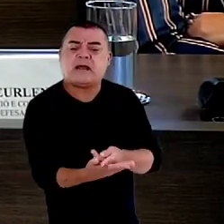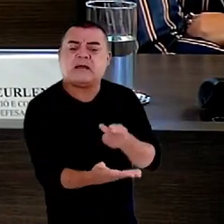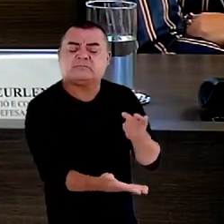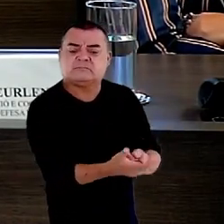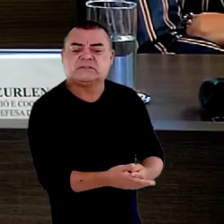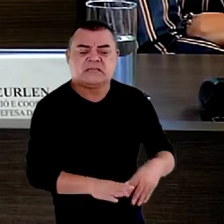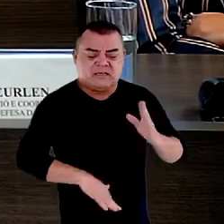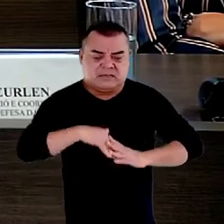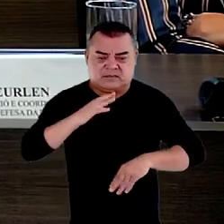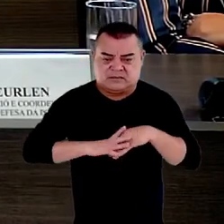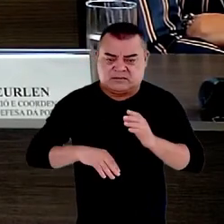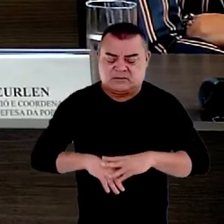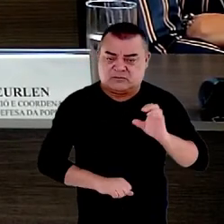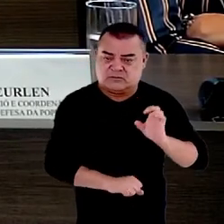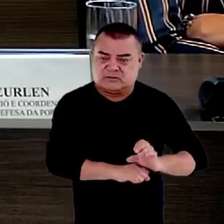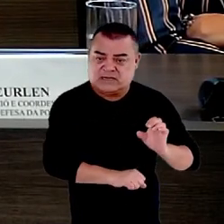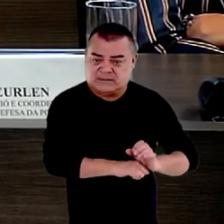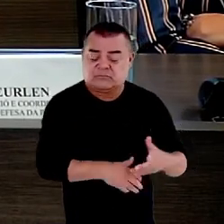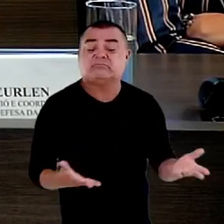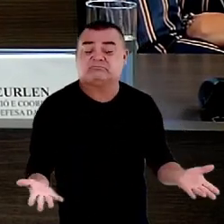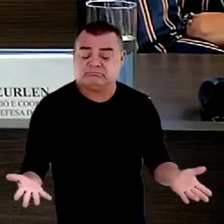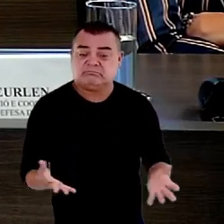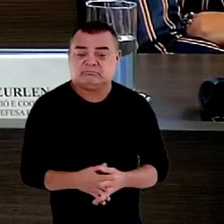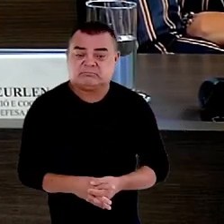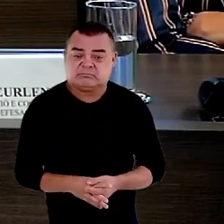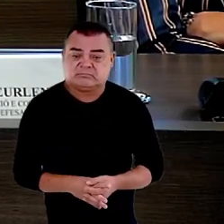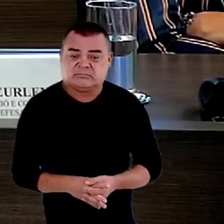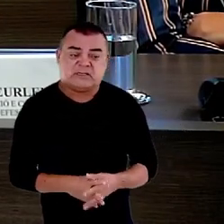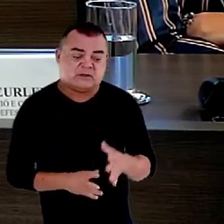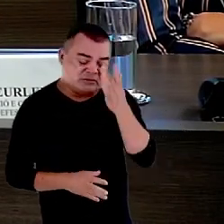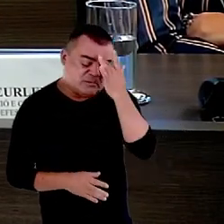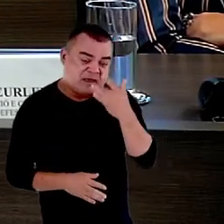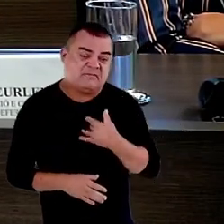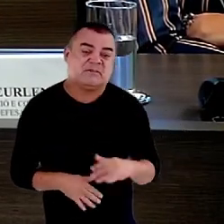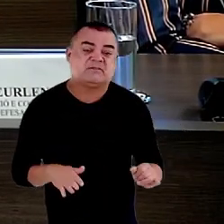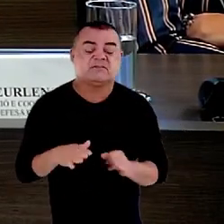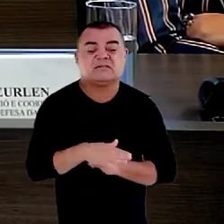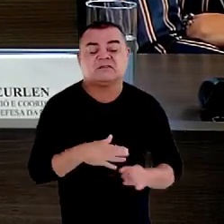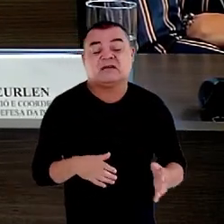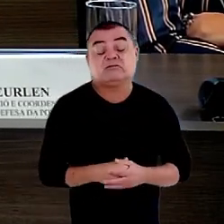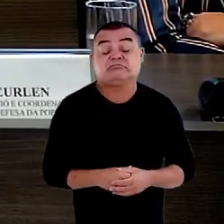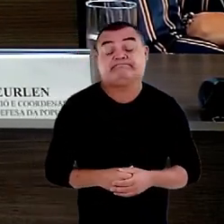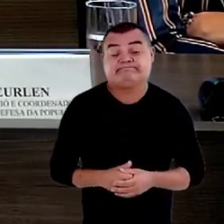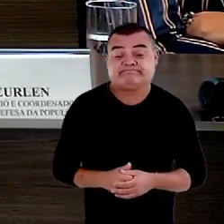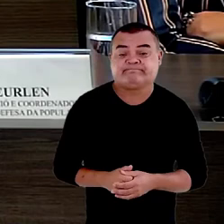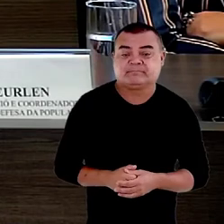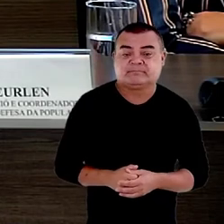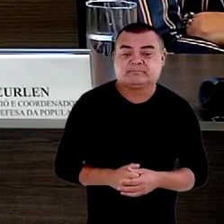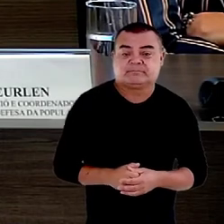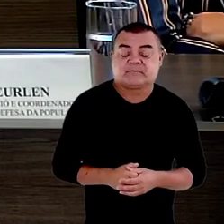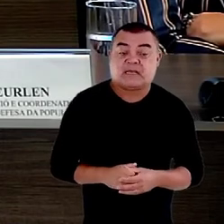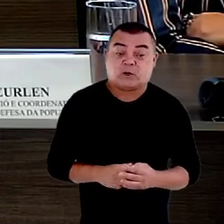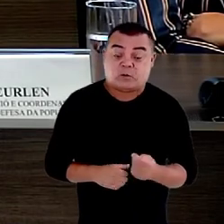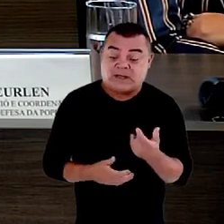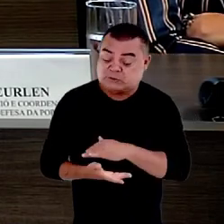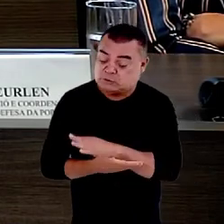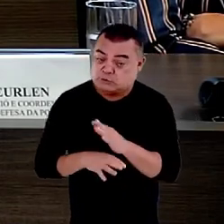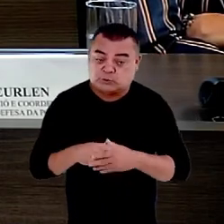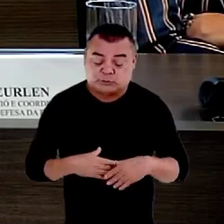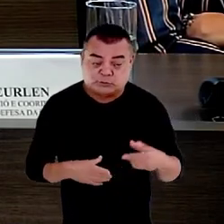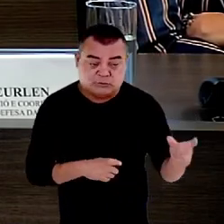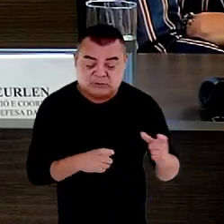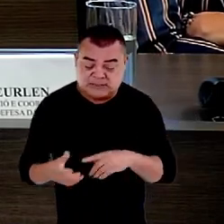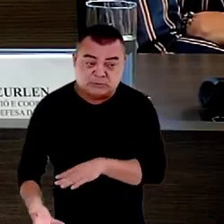Estado faz parte inclusive do nosso perfil institucional ser essa instituição diferenciada que em quase todo lugar do mundo tem uma